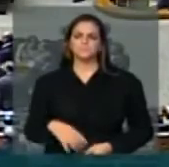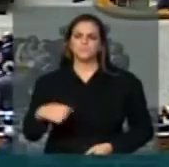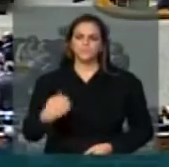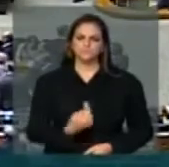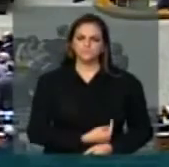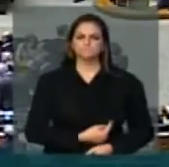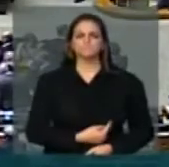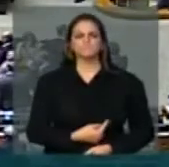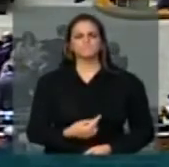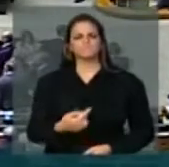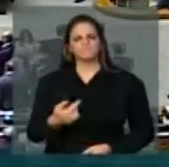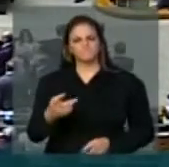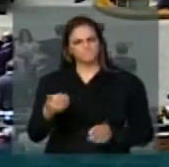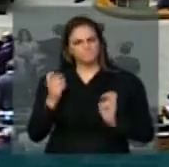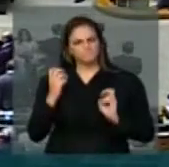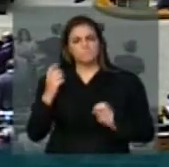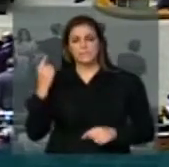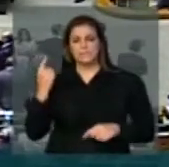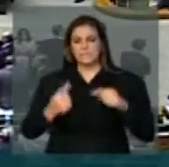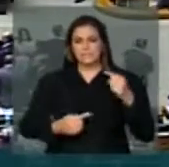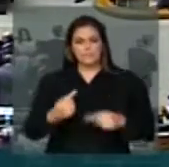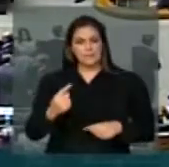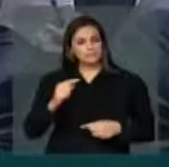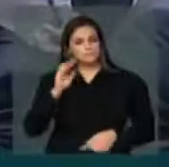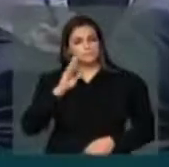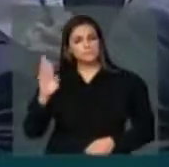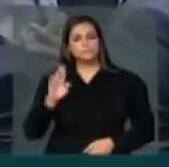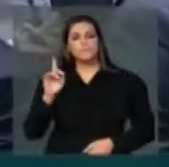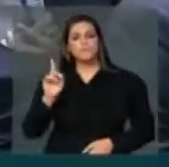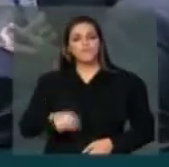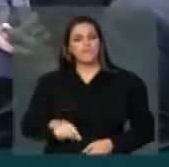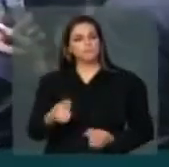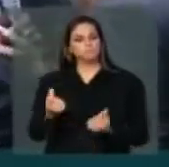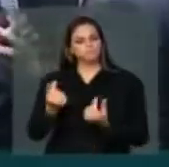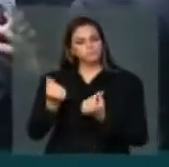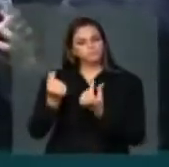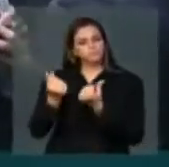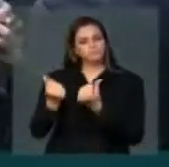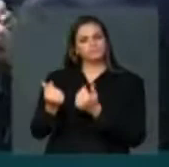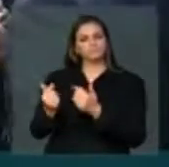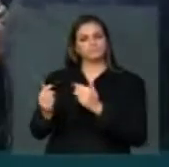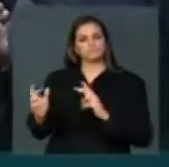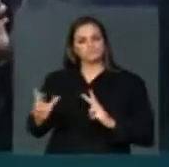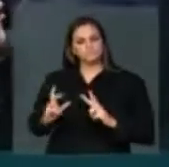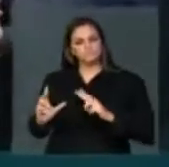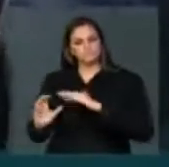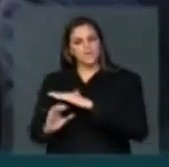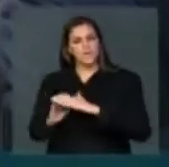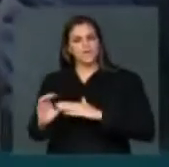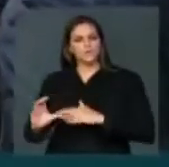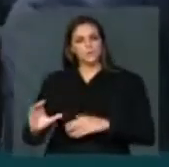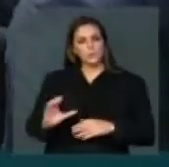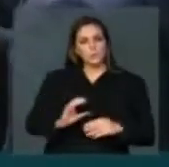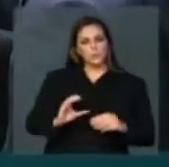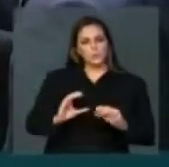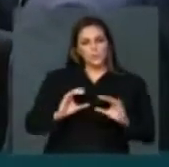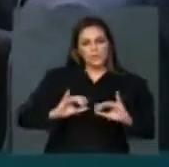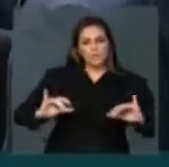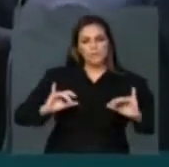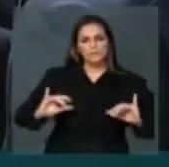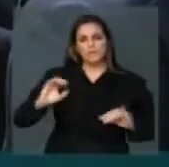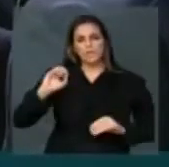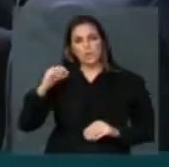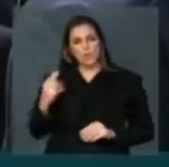que está em jogo aqui é o financiamento privado de campanha e o fim dele. Essa é a grande